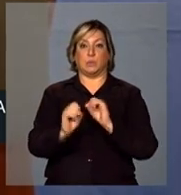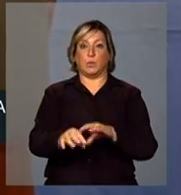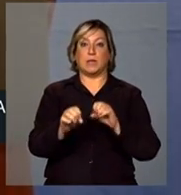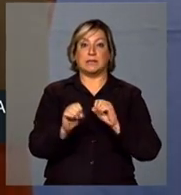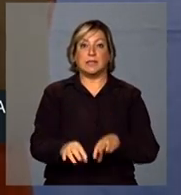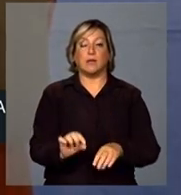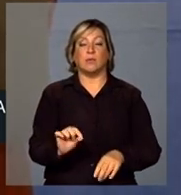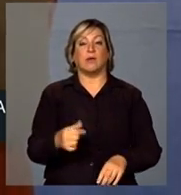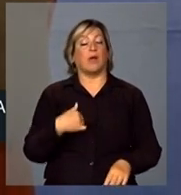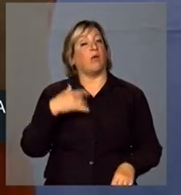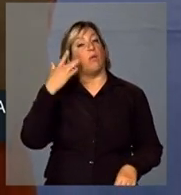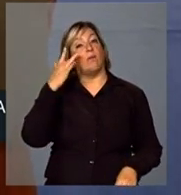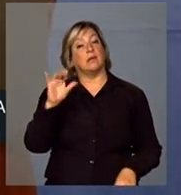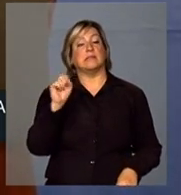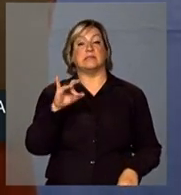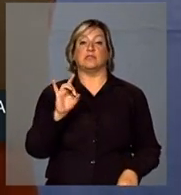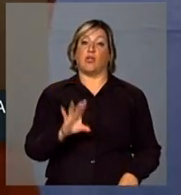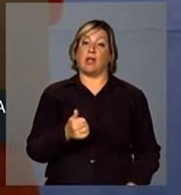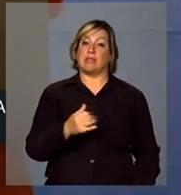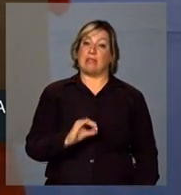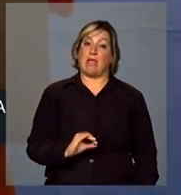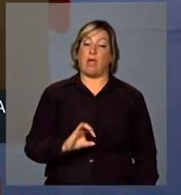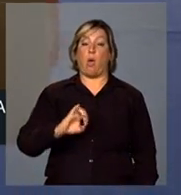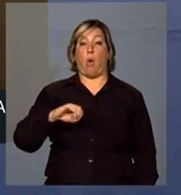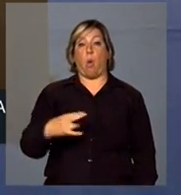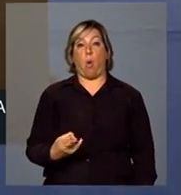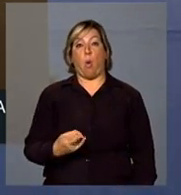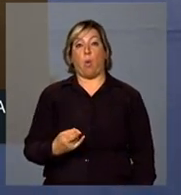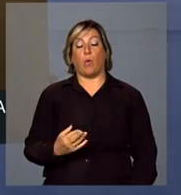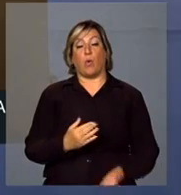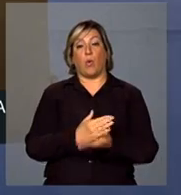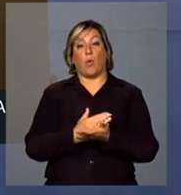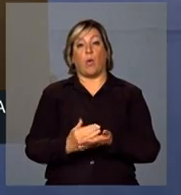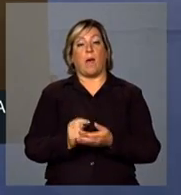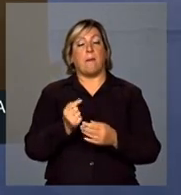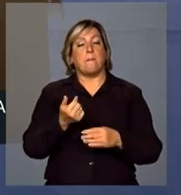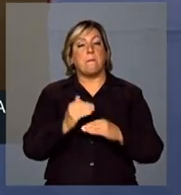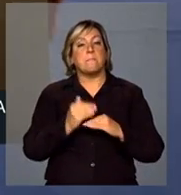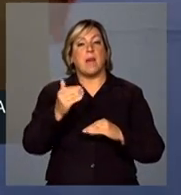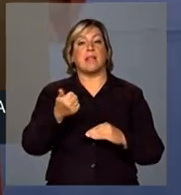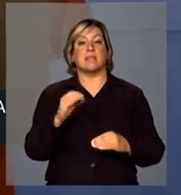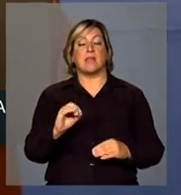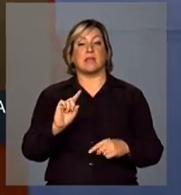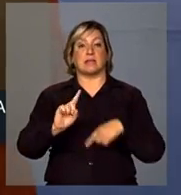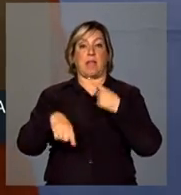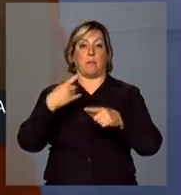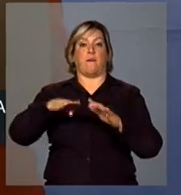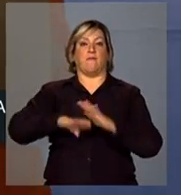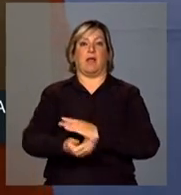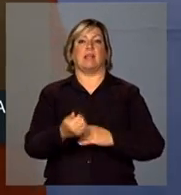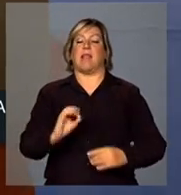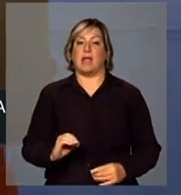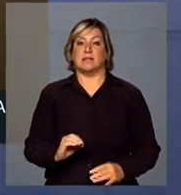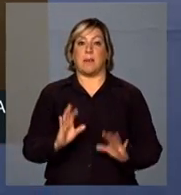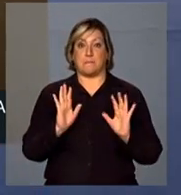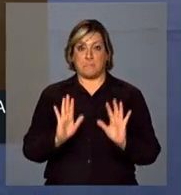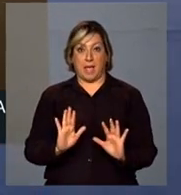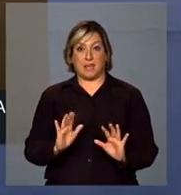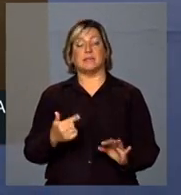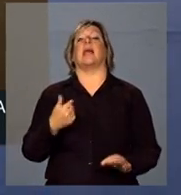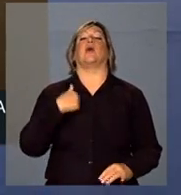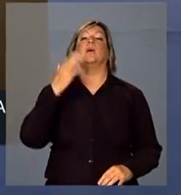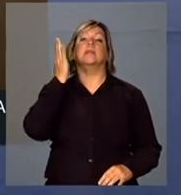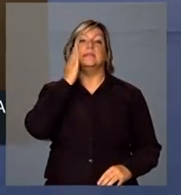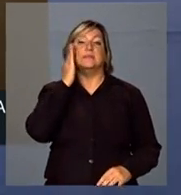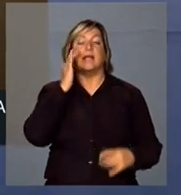eu não sei se é só 10, se no início é um pouco mais de 10 e depois vira 10. Agora, eu